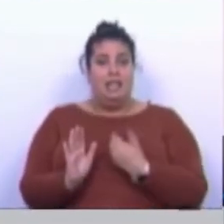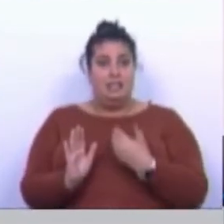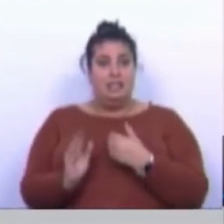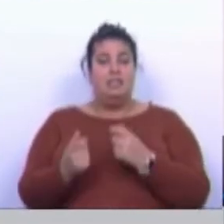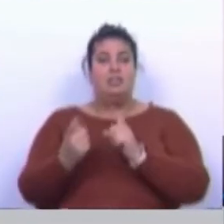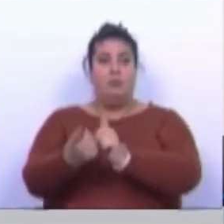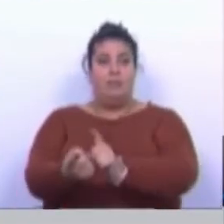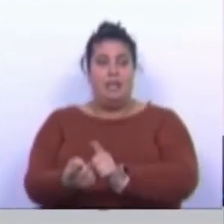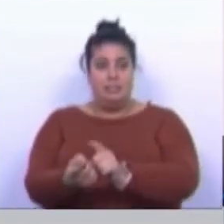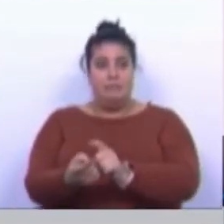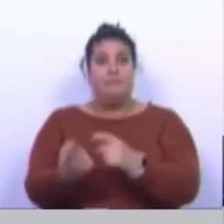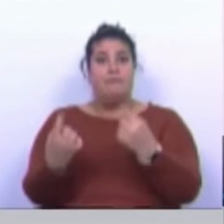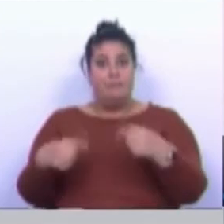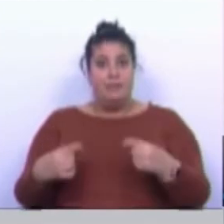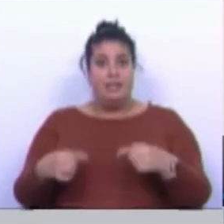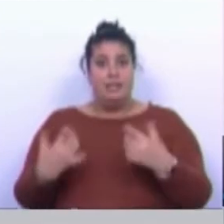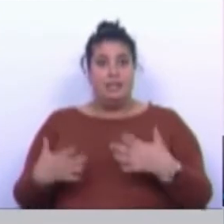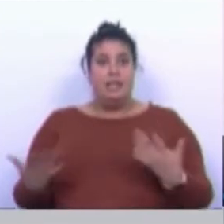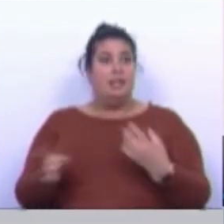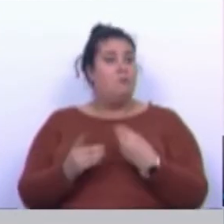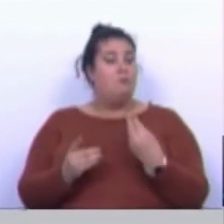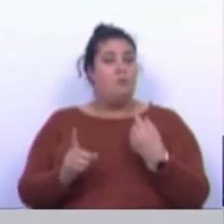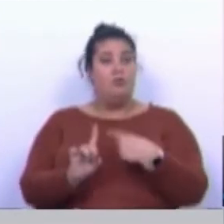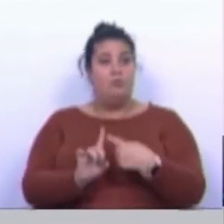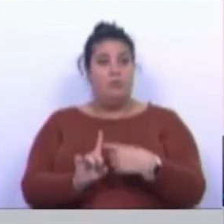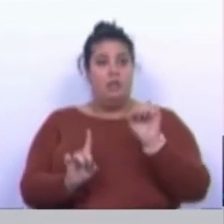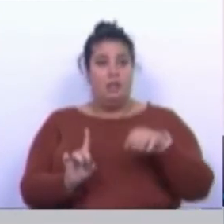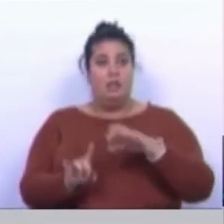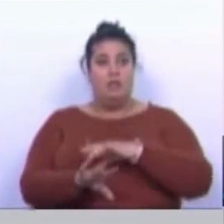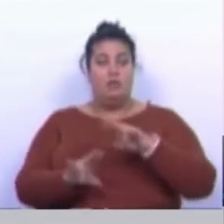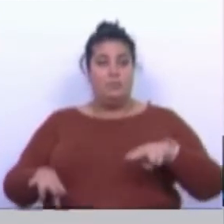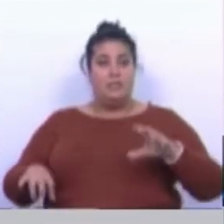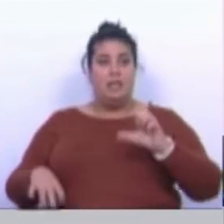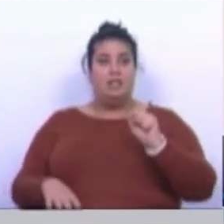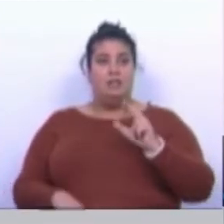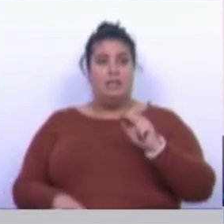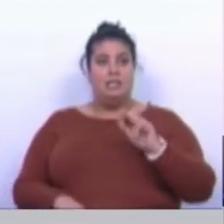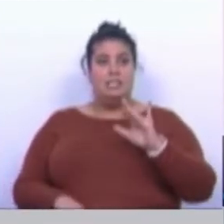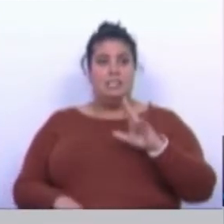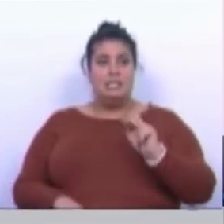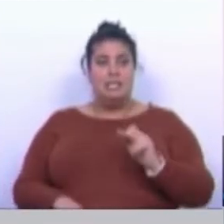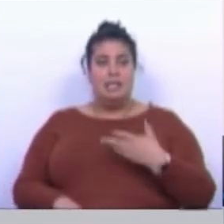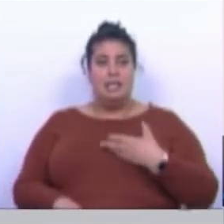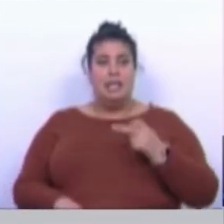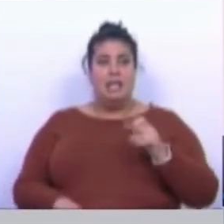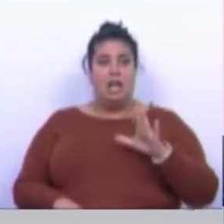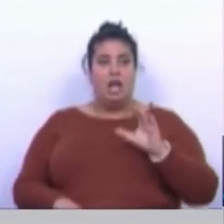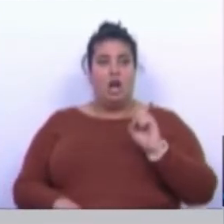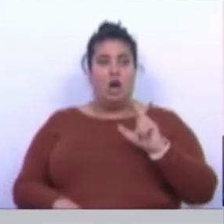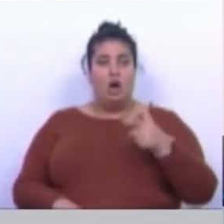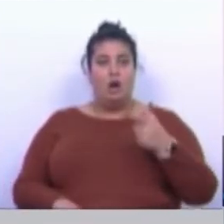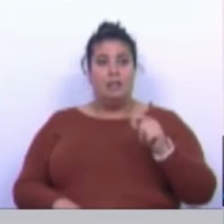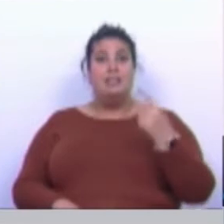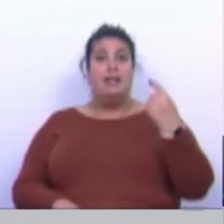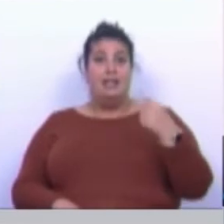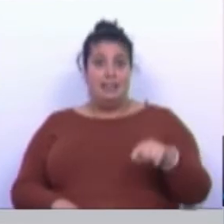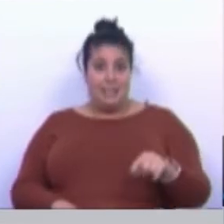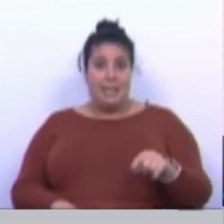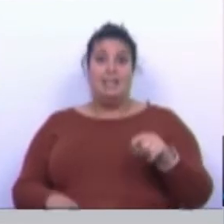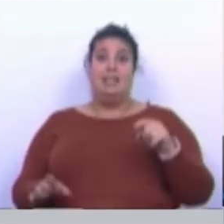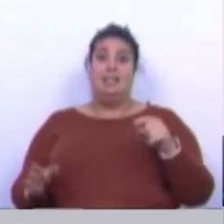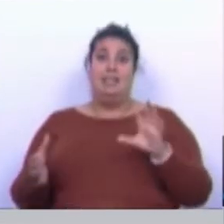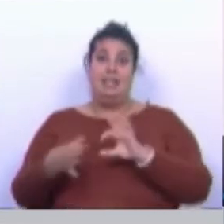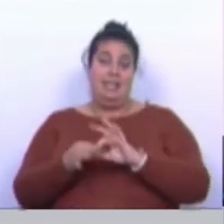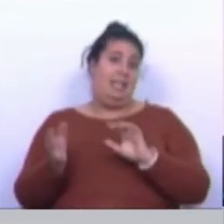acompanhante, portanto, tem-nos chegado relatos muito positivos do Hospital Garcia de Horta, que apesar de ser um hospital de referência a Covid, continua